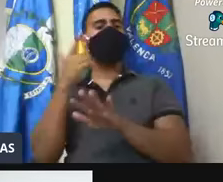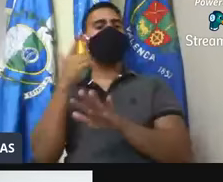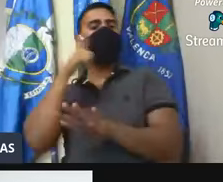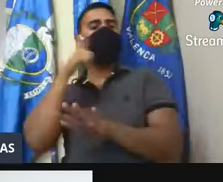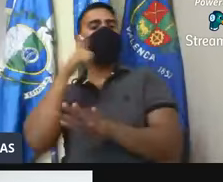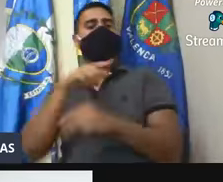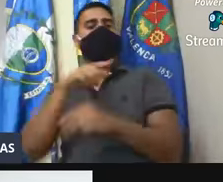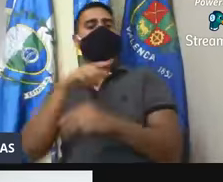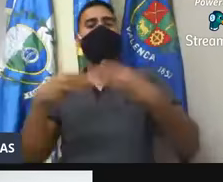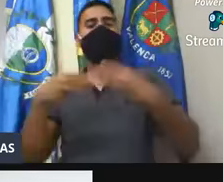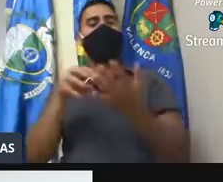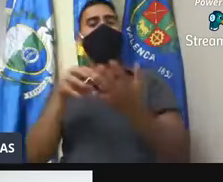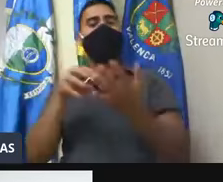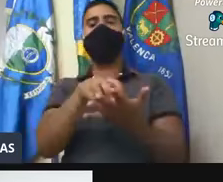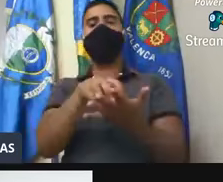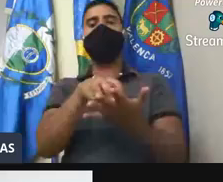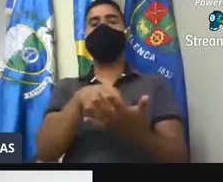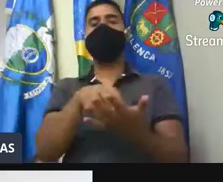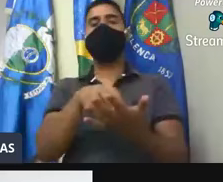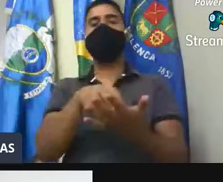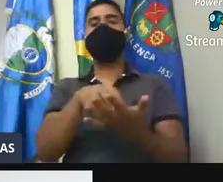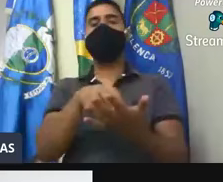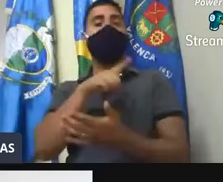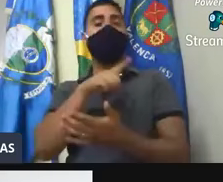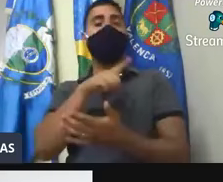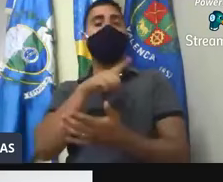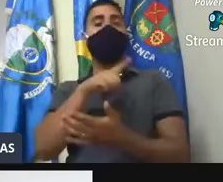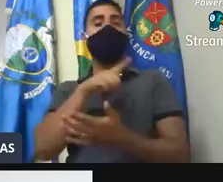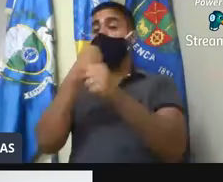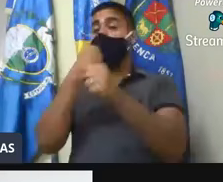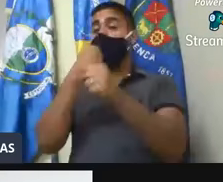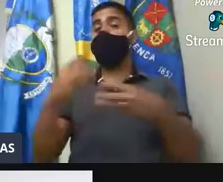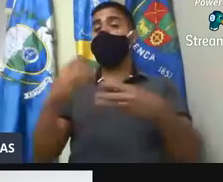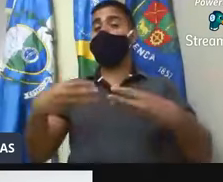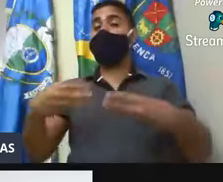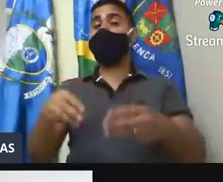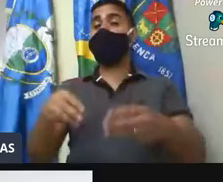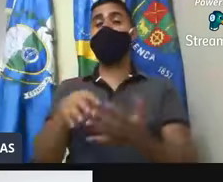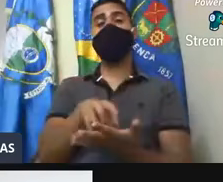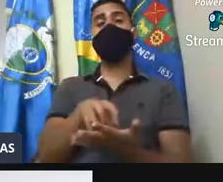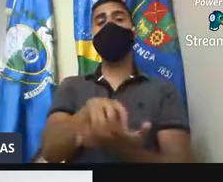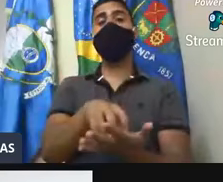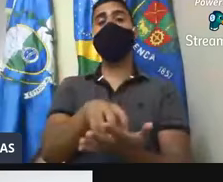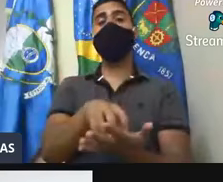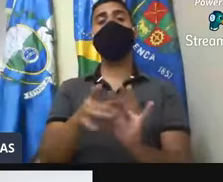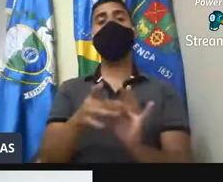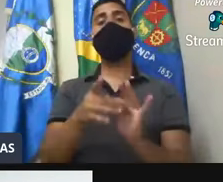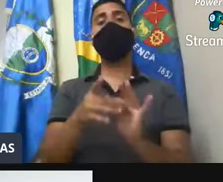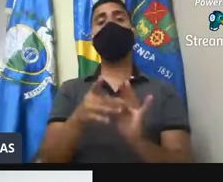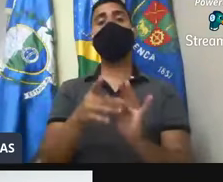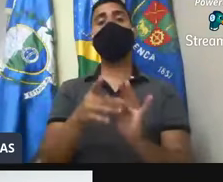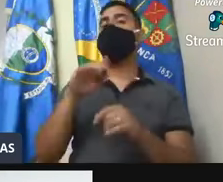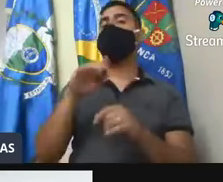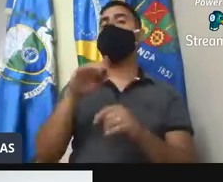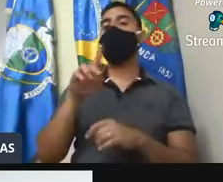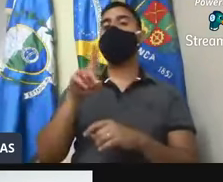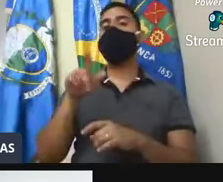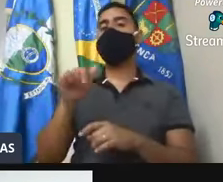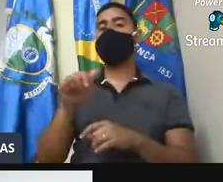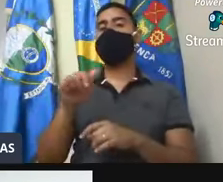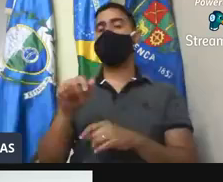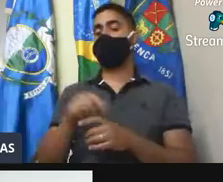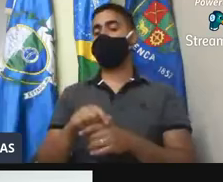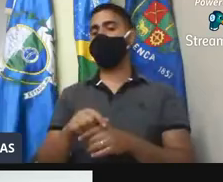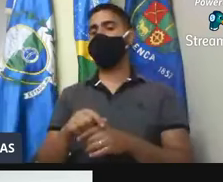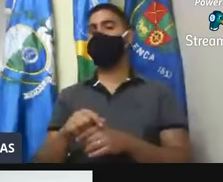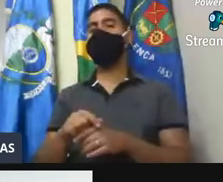Ministério do Turismo, e para onde que vem, o Ministério do Turismo, né? Abriu para a emenda parlamentar, dentro